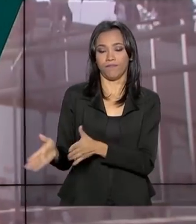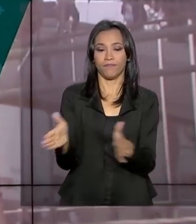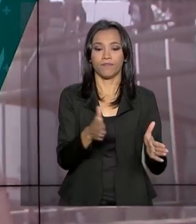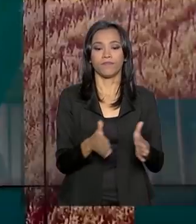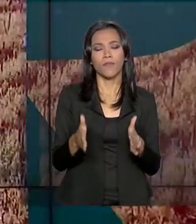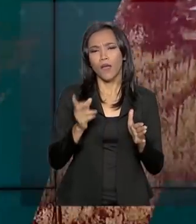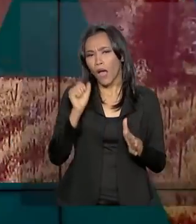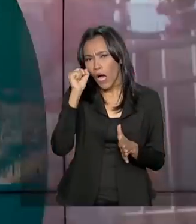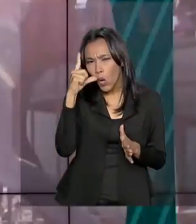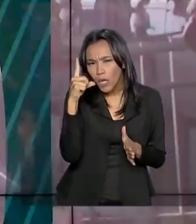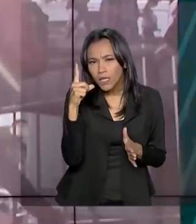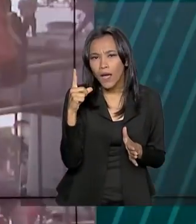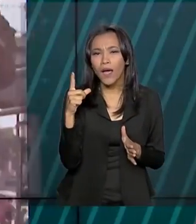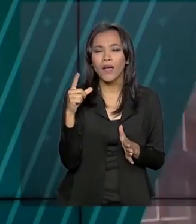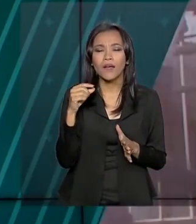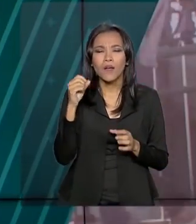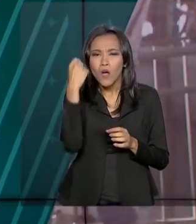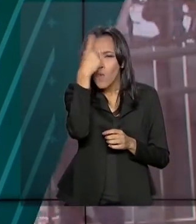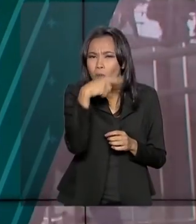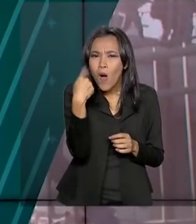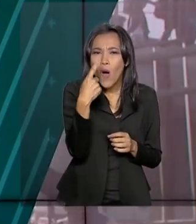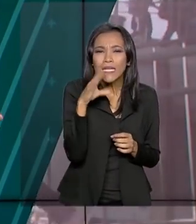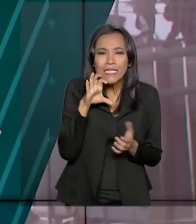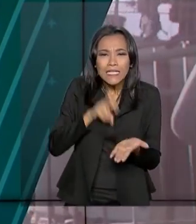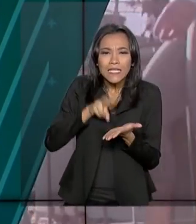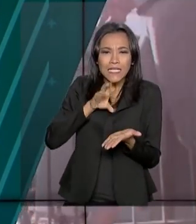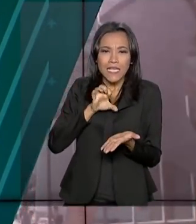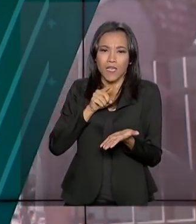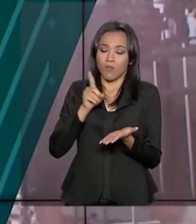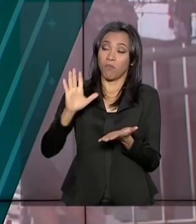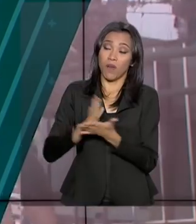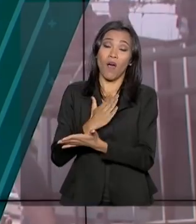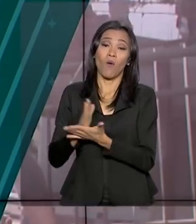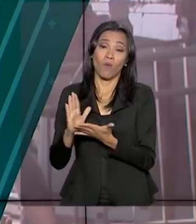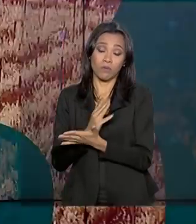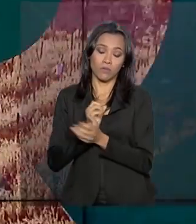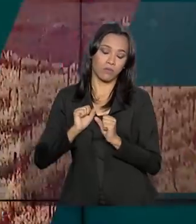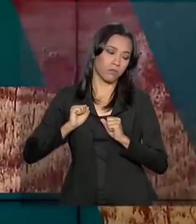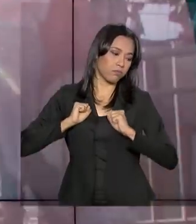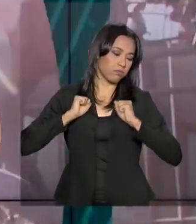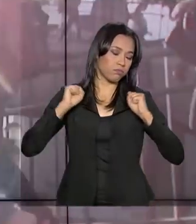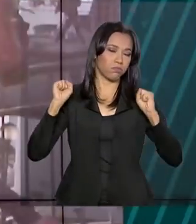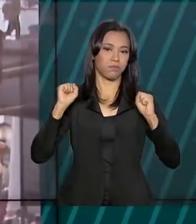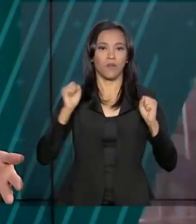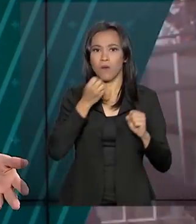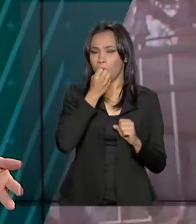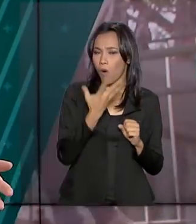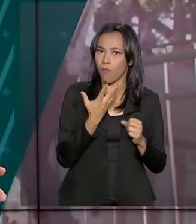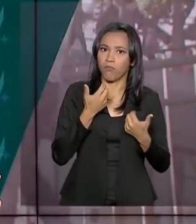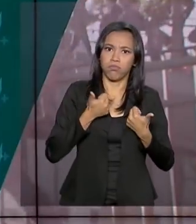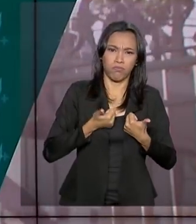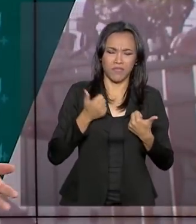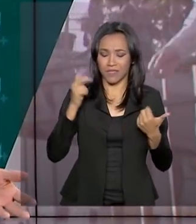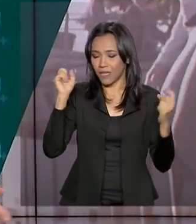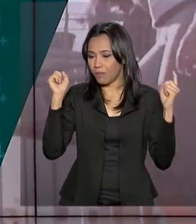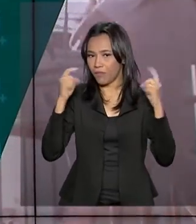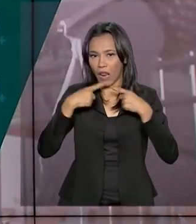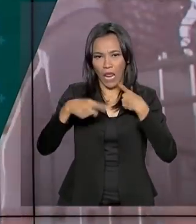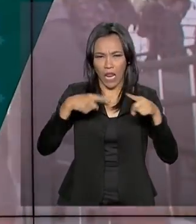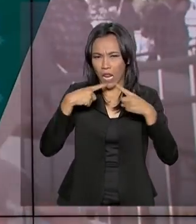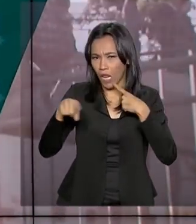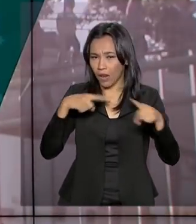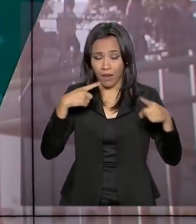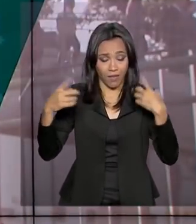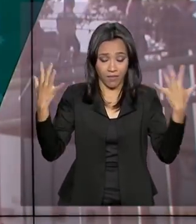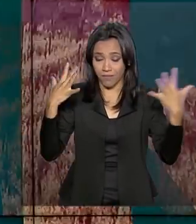Acordar uma hora mais cedo, fácil para uns, mas um tormento para outros. O horário de verão sempre dividiu opiniões e nunca